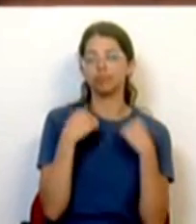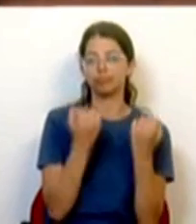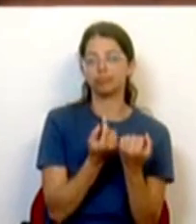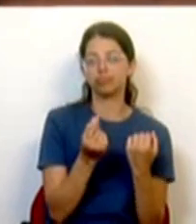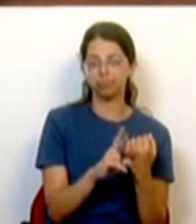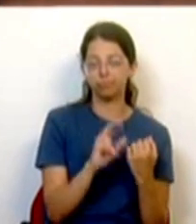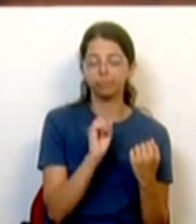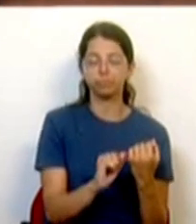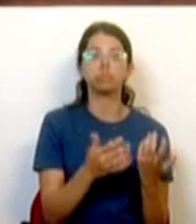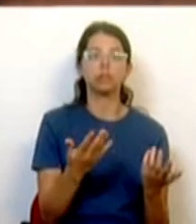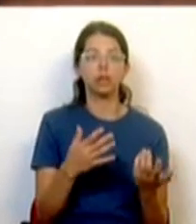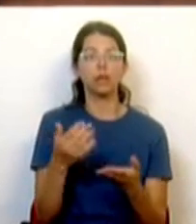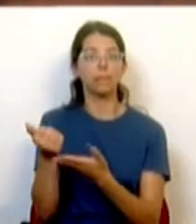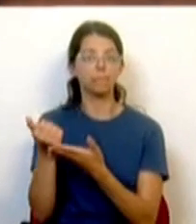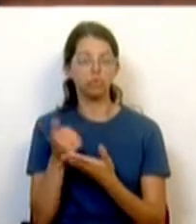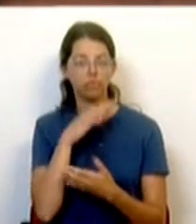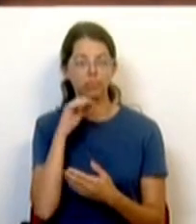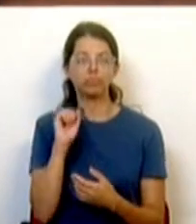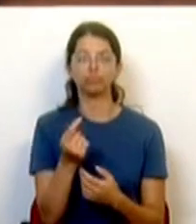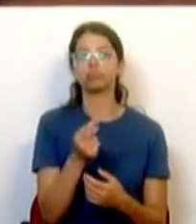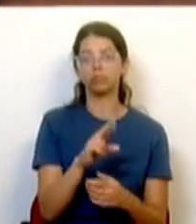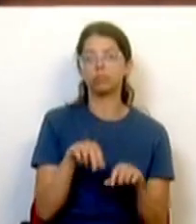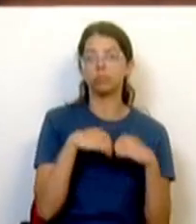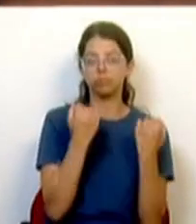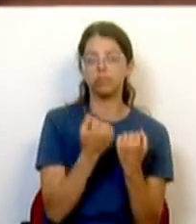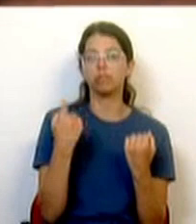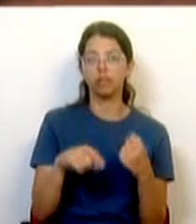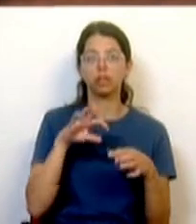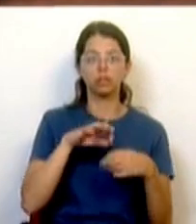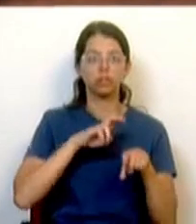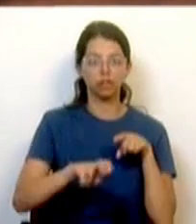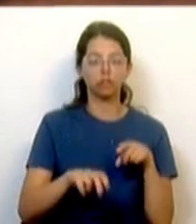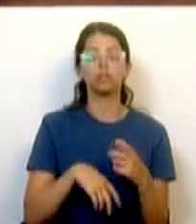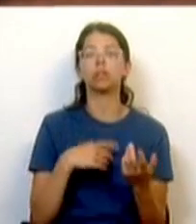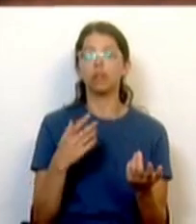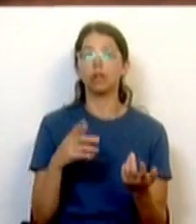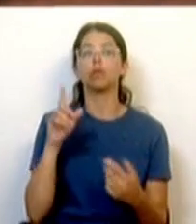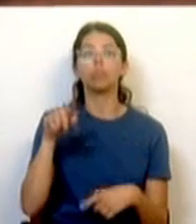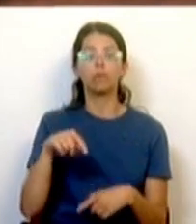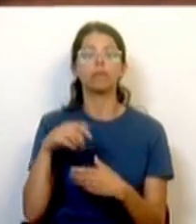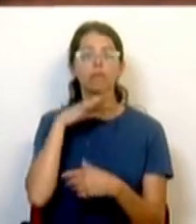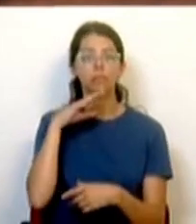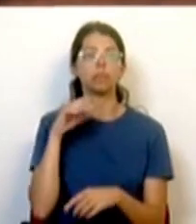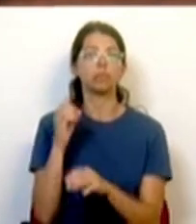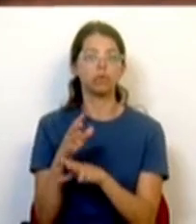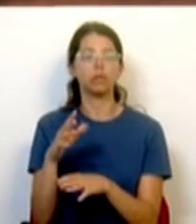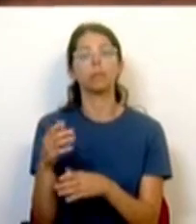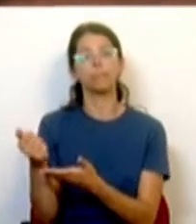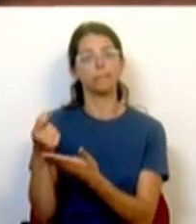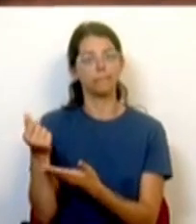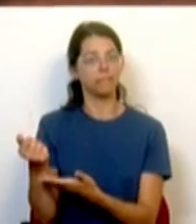famílias que têm abono de família têm tarifa social e eletricidade, seja nas famílias que têm abono de família, este ano